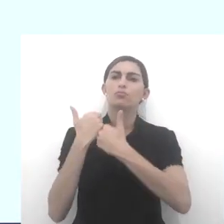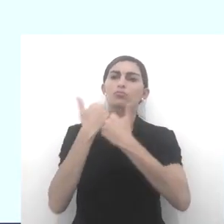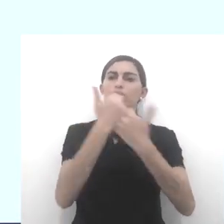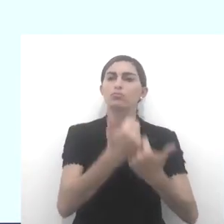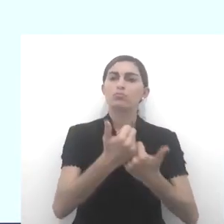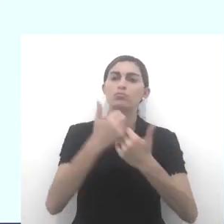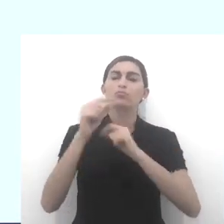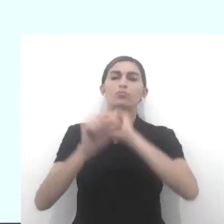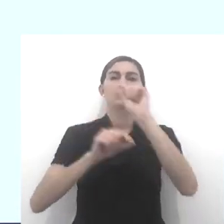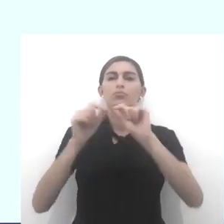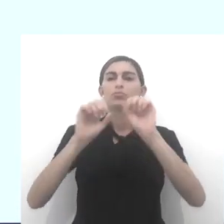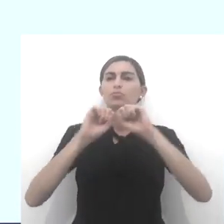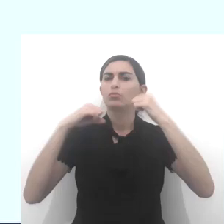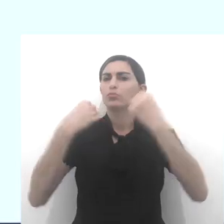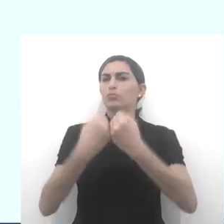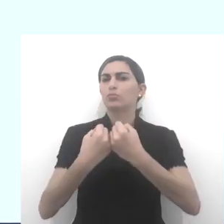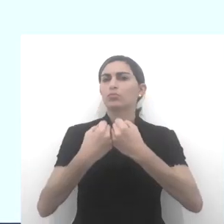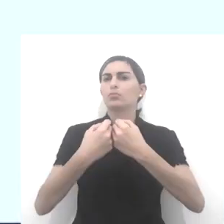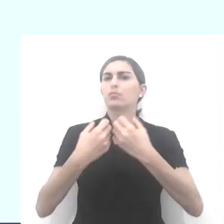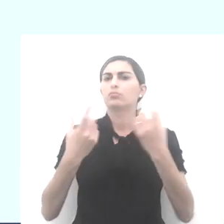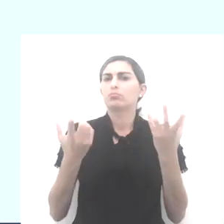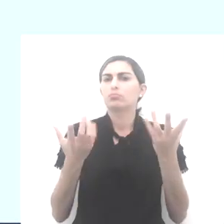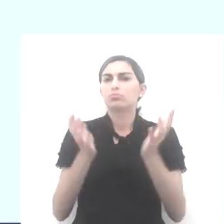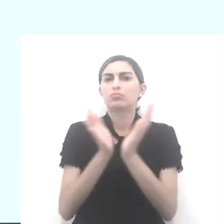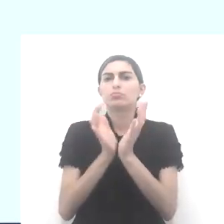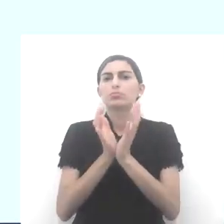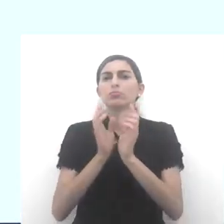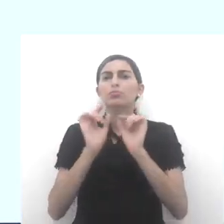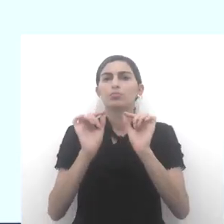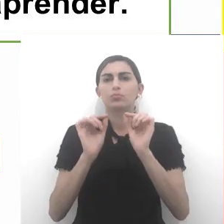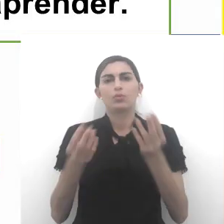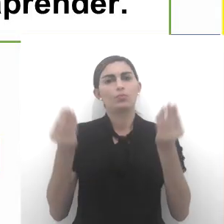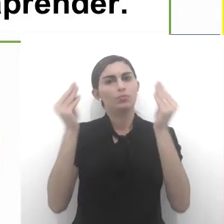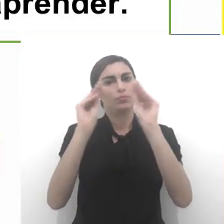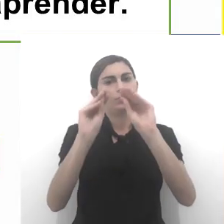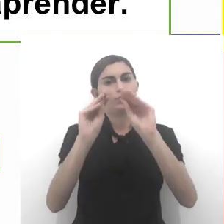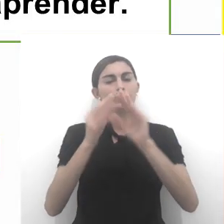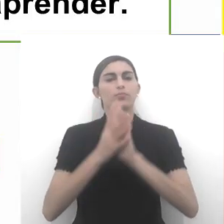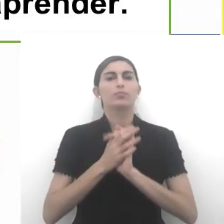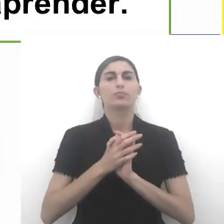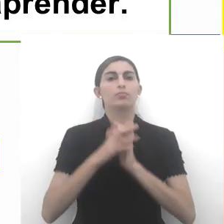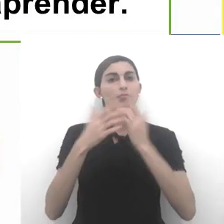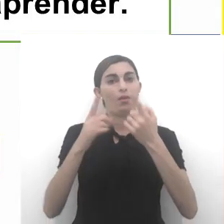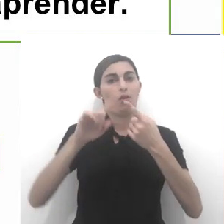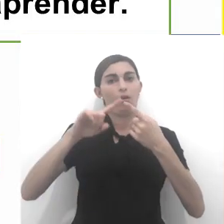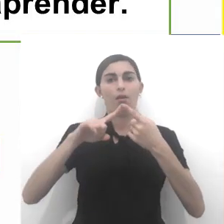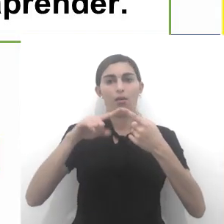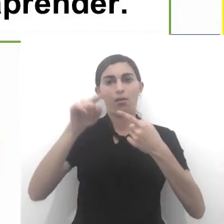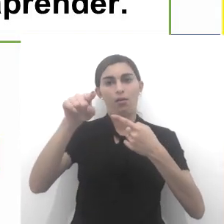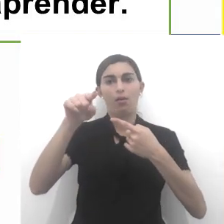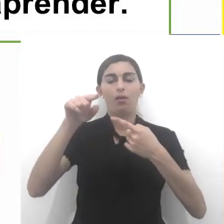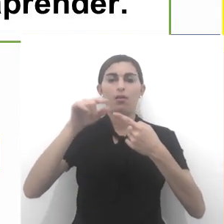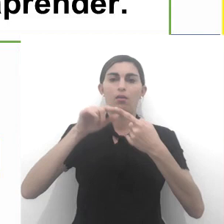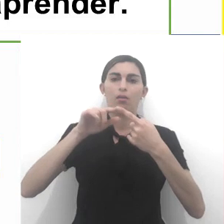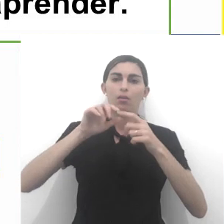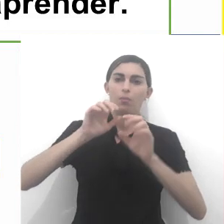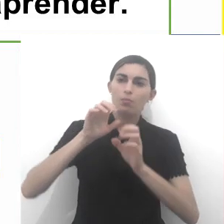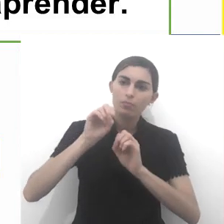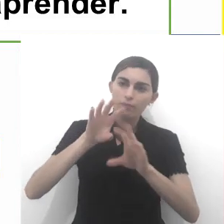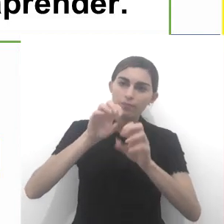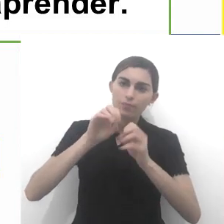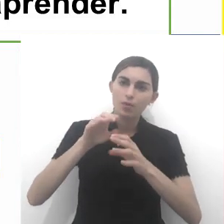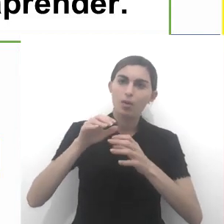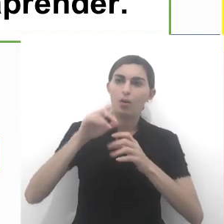para nós, para a nossa sociedade, para o nosso grupo? Eu coloquei a seguinte questão. É o condutor, o guia,